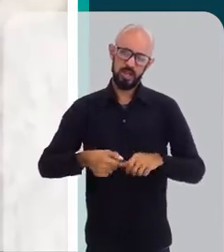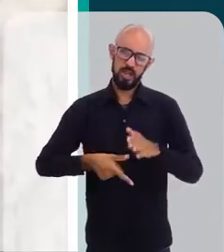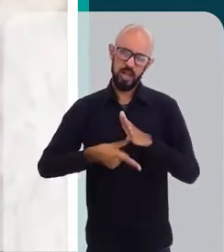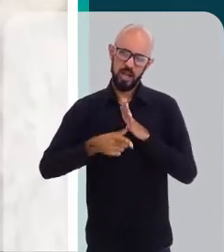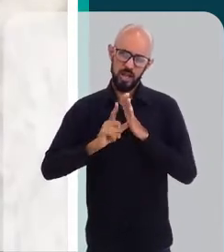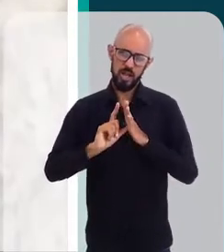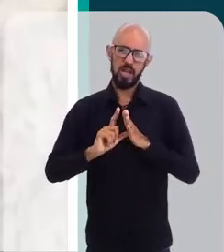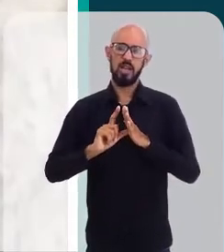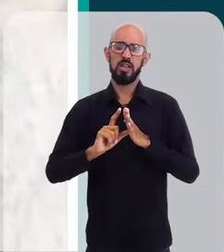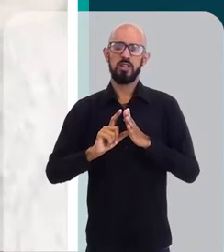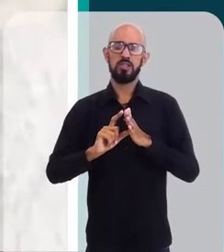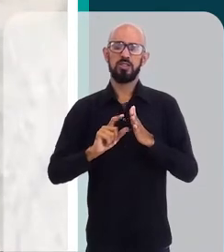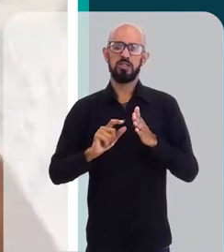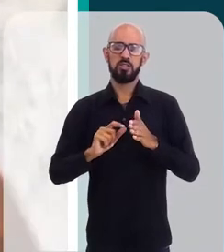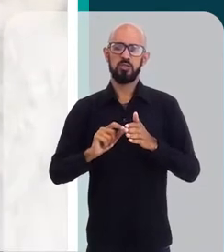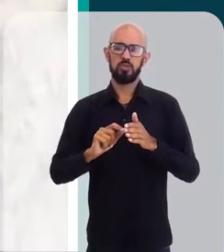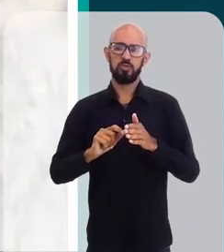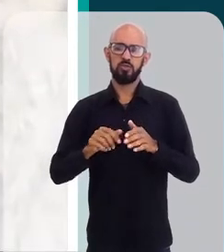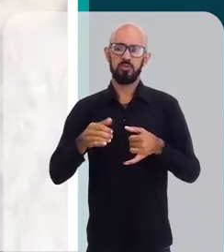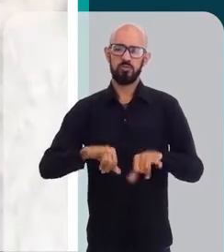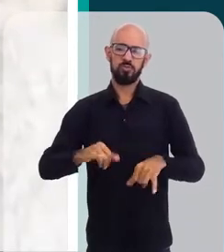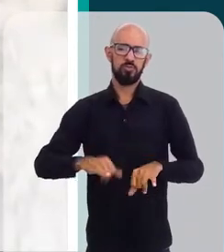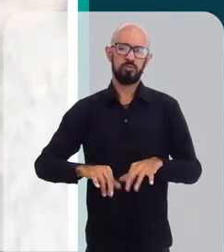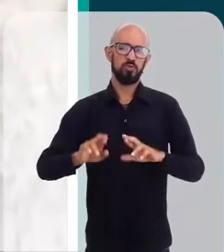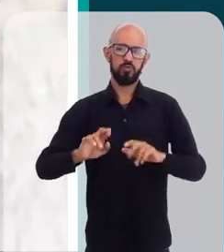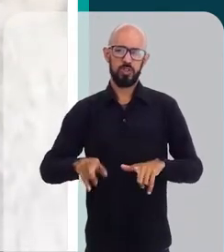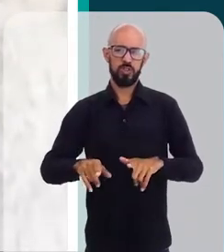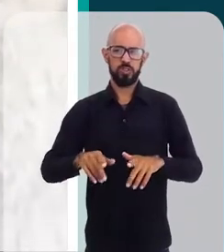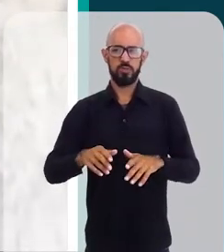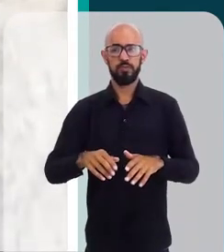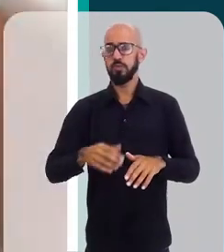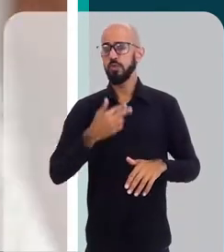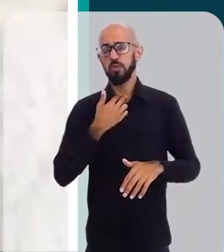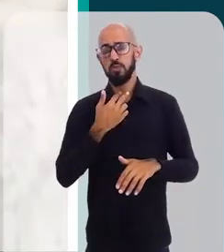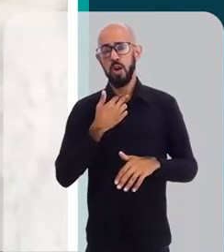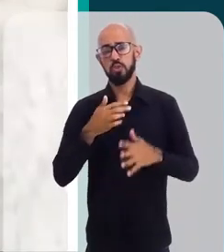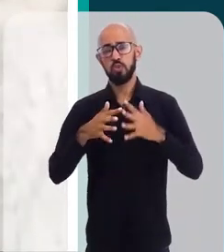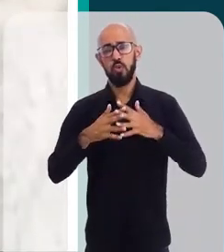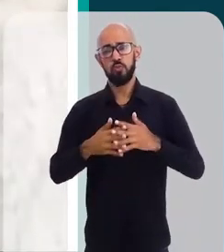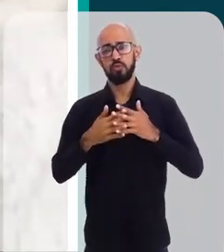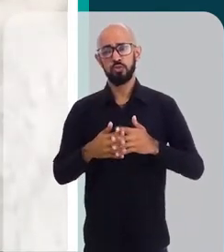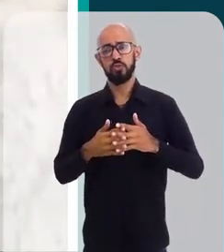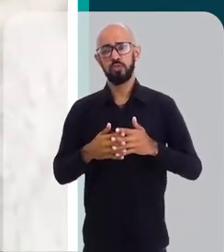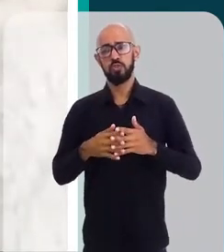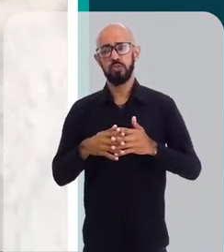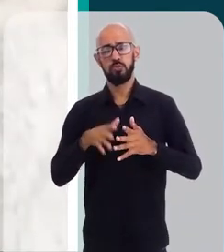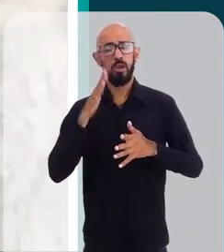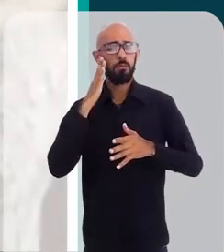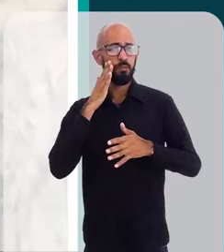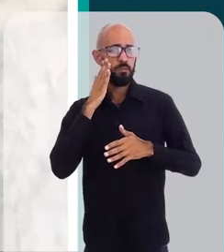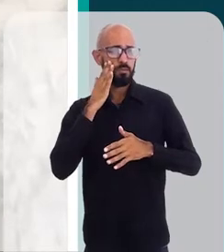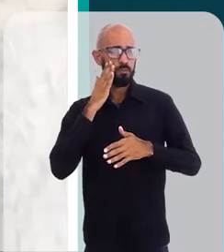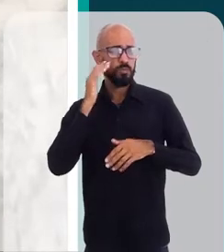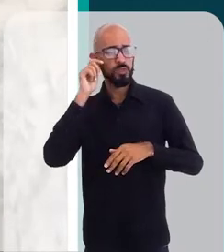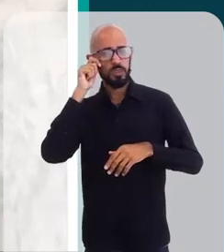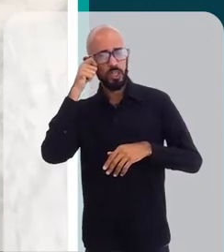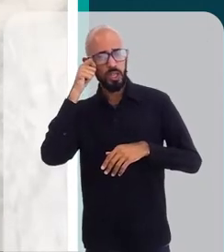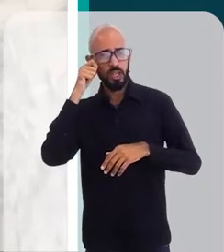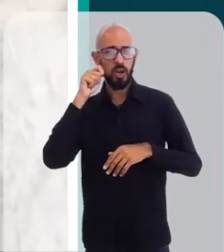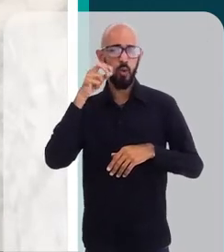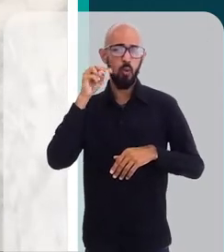preparação desse tecido e aí eu confundo esse paciente de pele negra com esse paciente de pele clara, é que tem uma